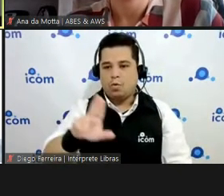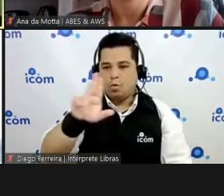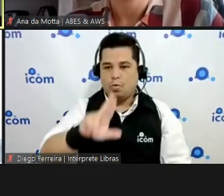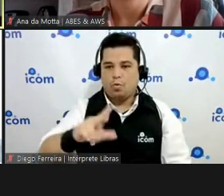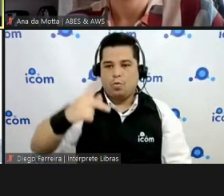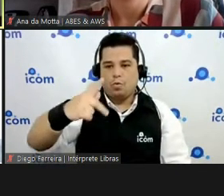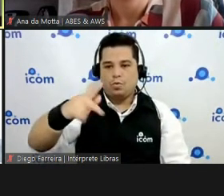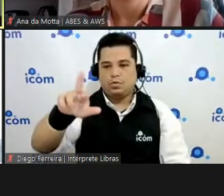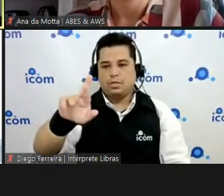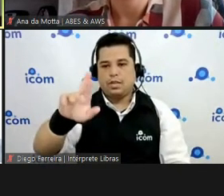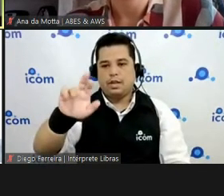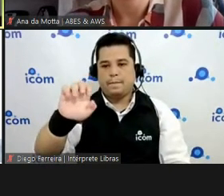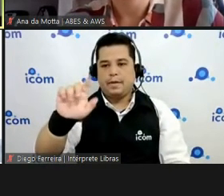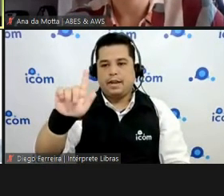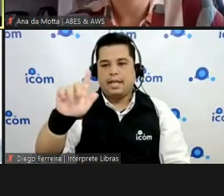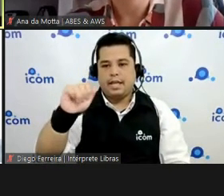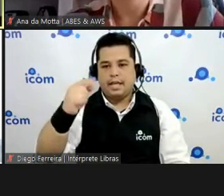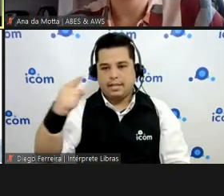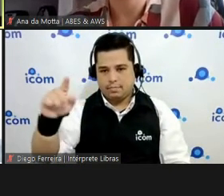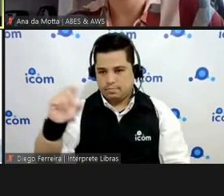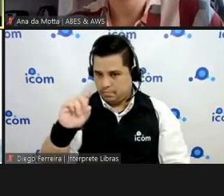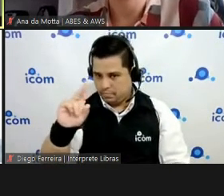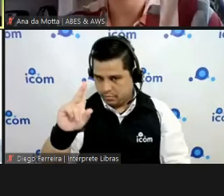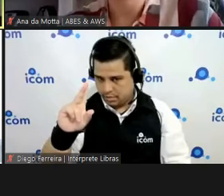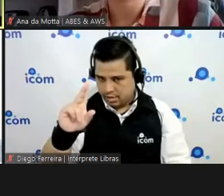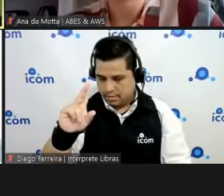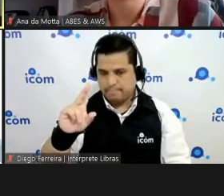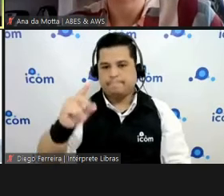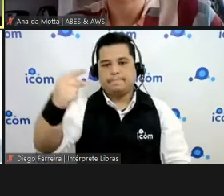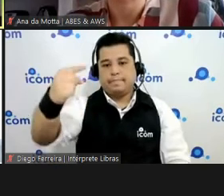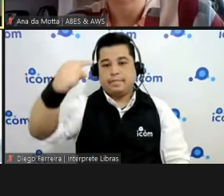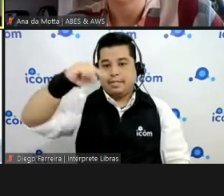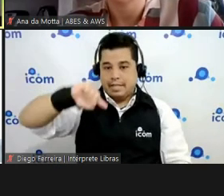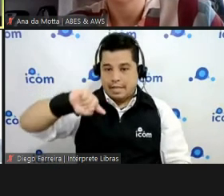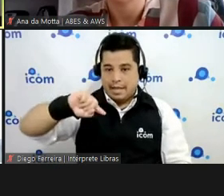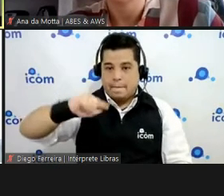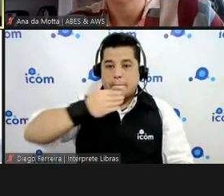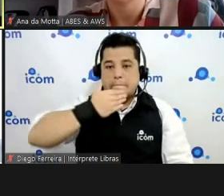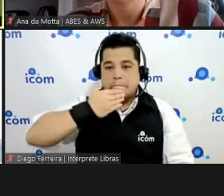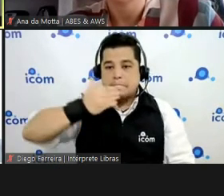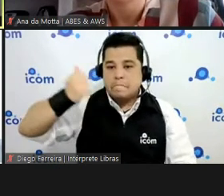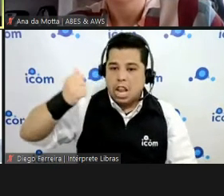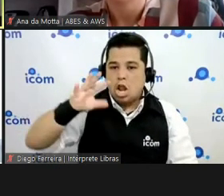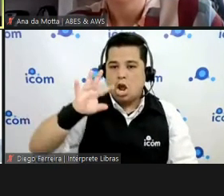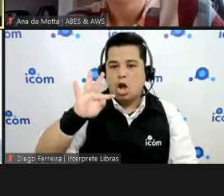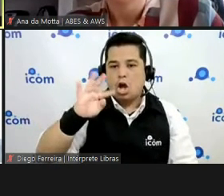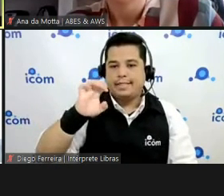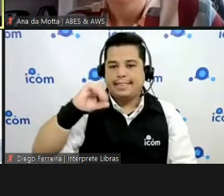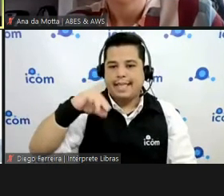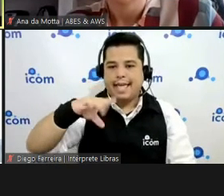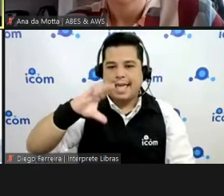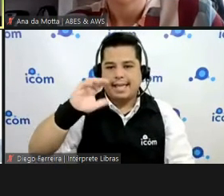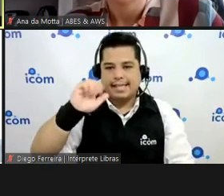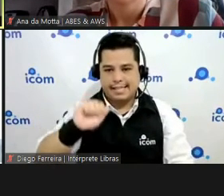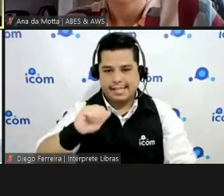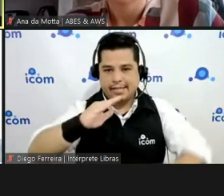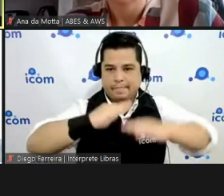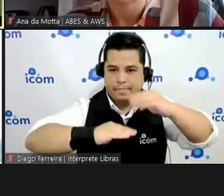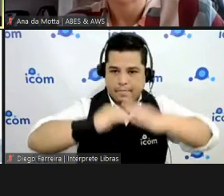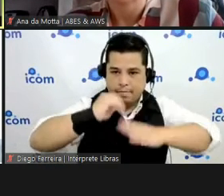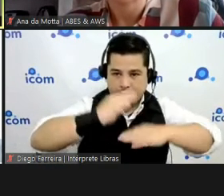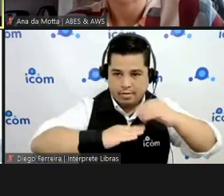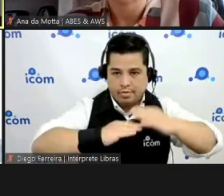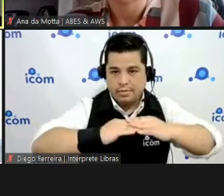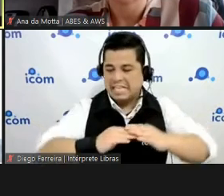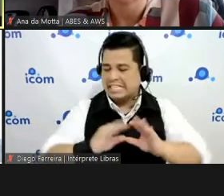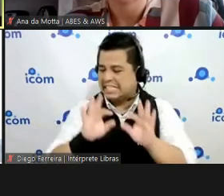pregão ele acaba prevalecendo se eu envolvi técnica aí eu vou pra concorrência eu tô numa licitação de